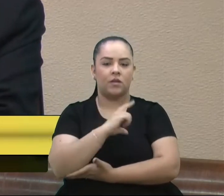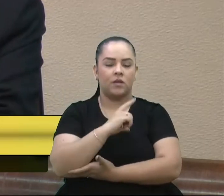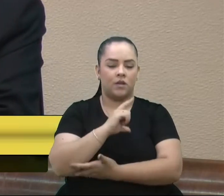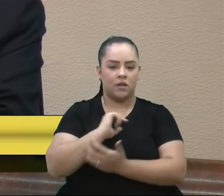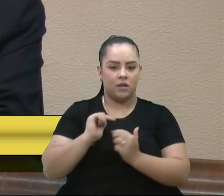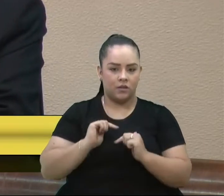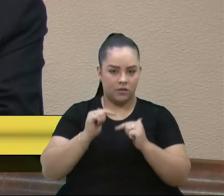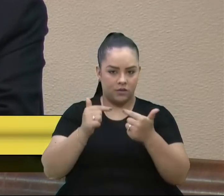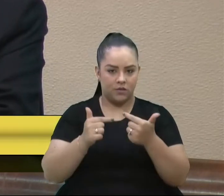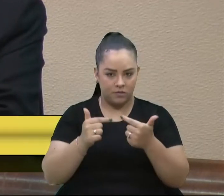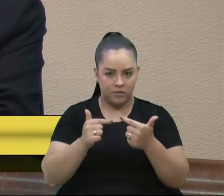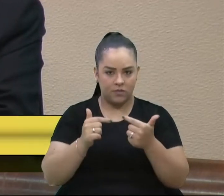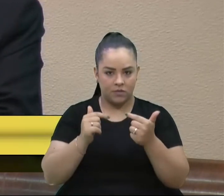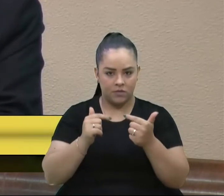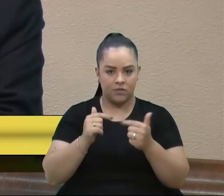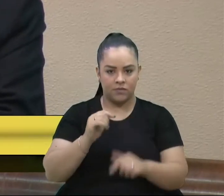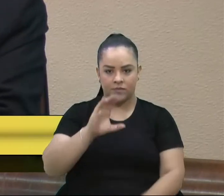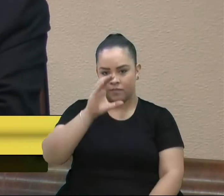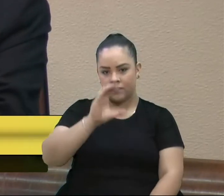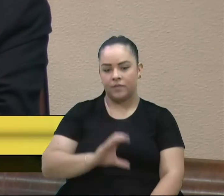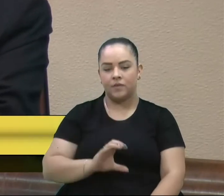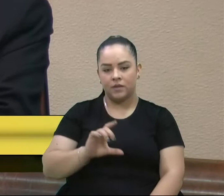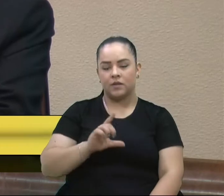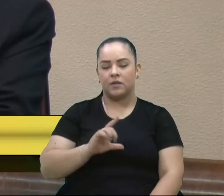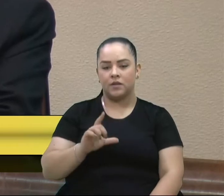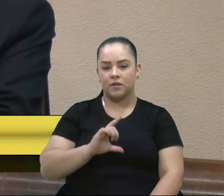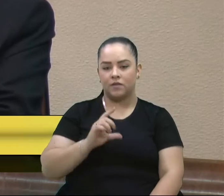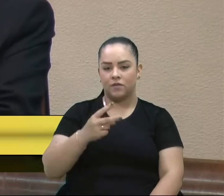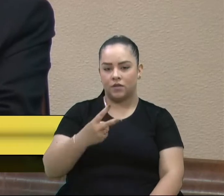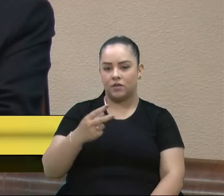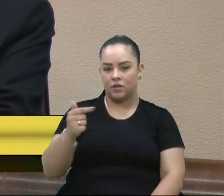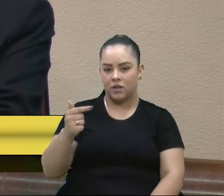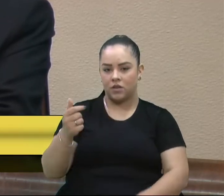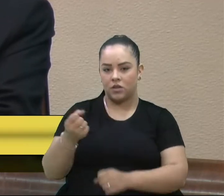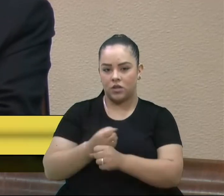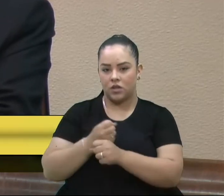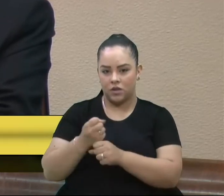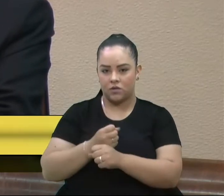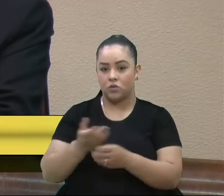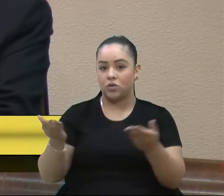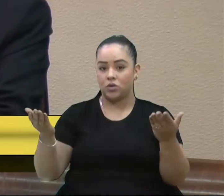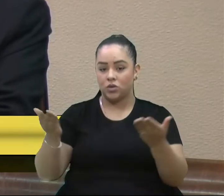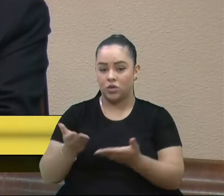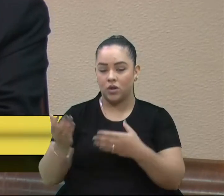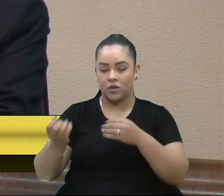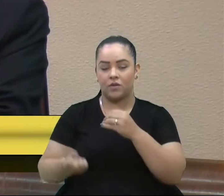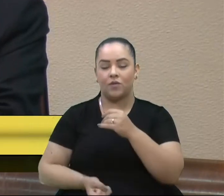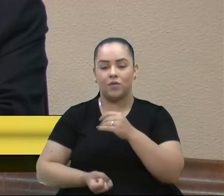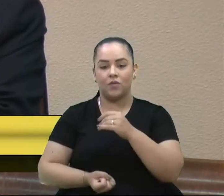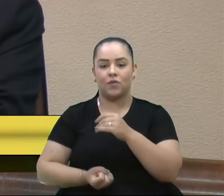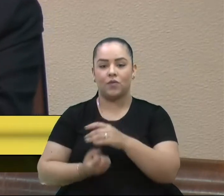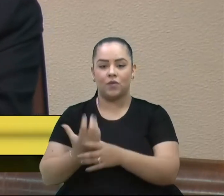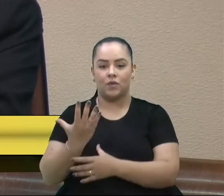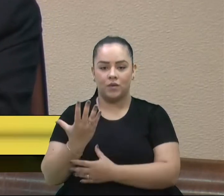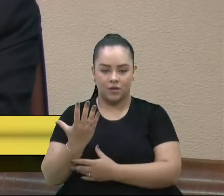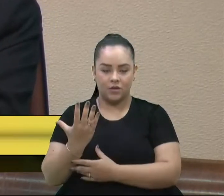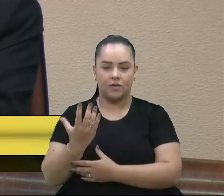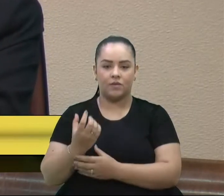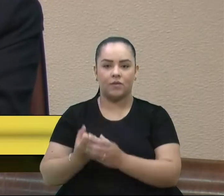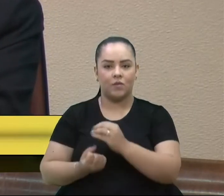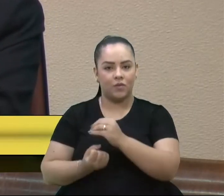que está no seu 27º ano e que foi fundado esse